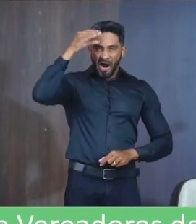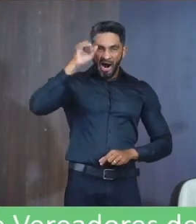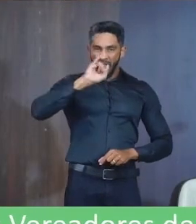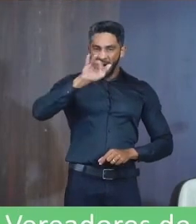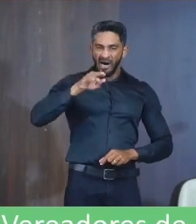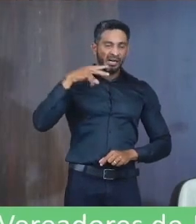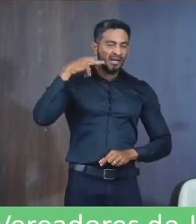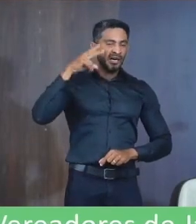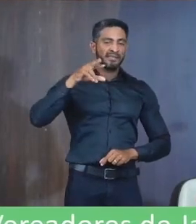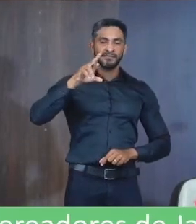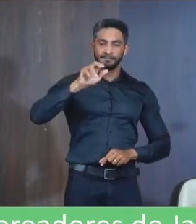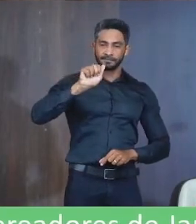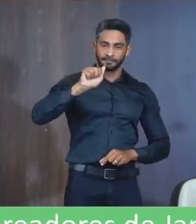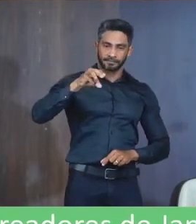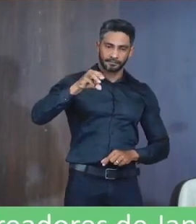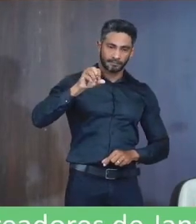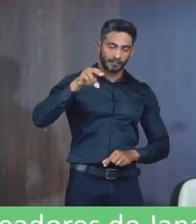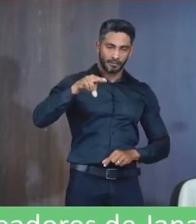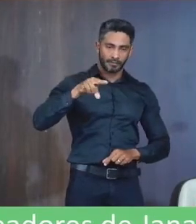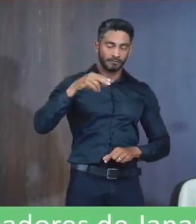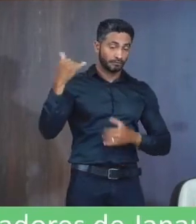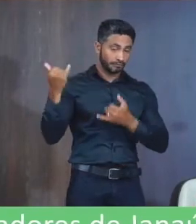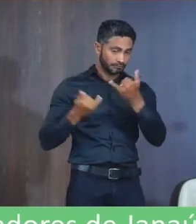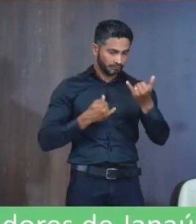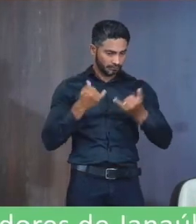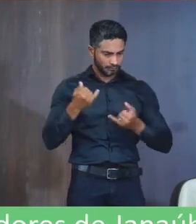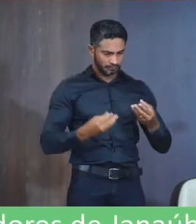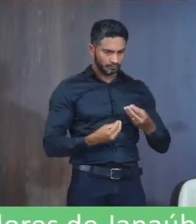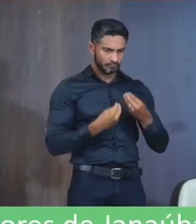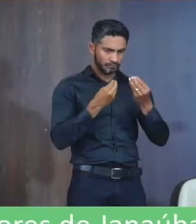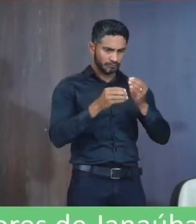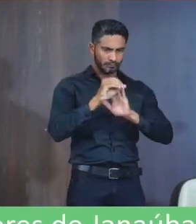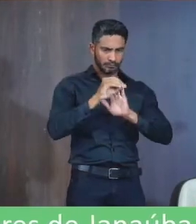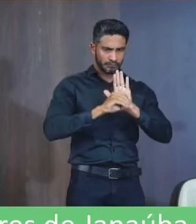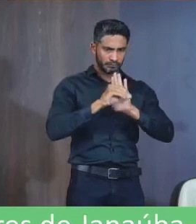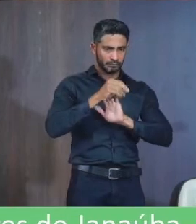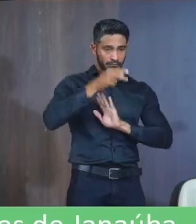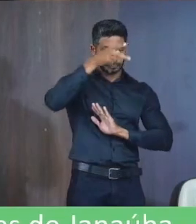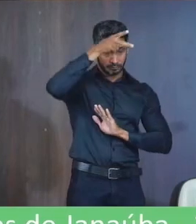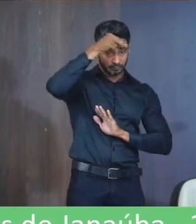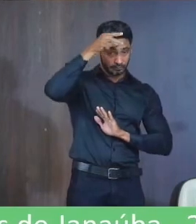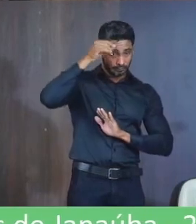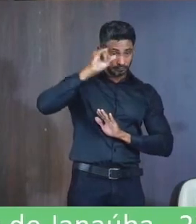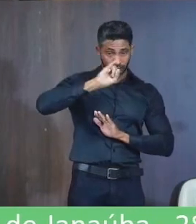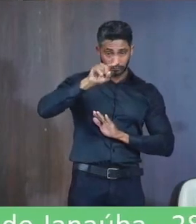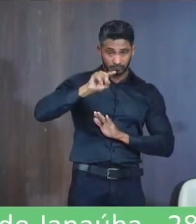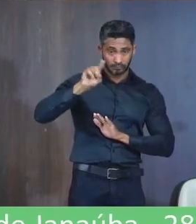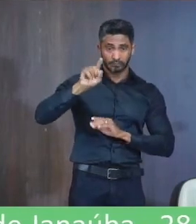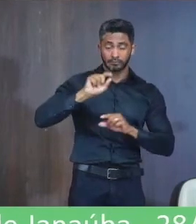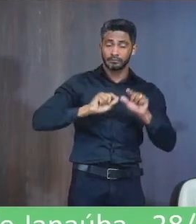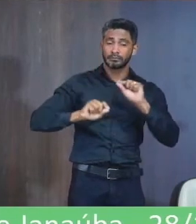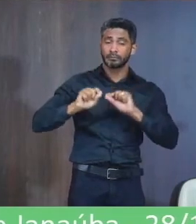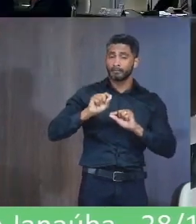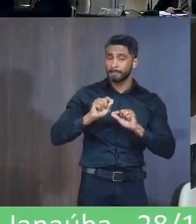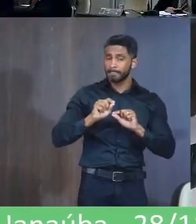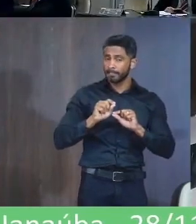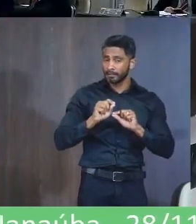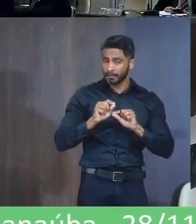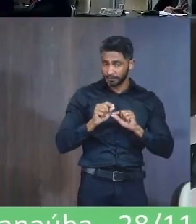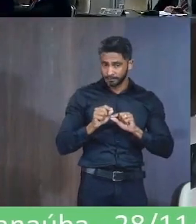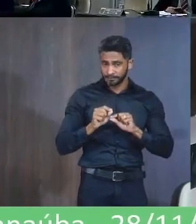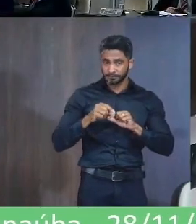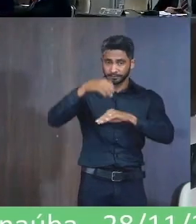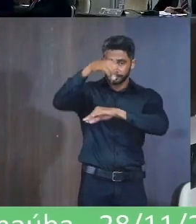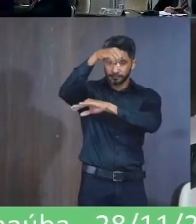UBA Vereador Ramon Alexandre Araújo Que após A transmitação Seja caminhada O ofício Ao senhor Prefeito Municipal José Aparecido Mendes Santos Requerendo Um poste de